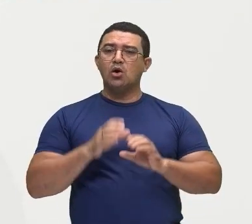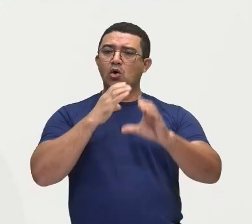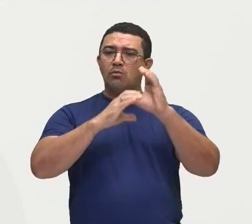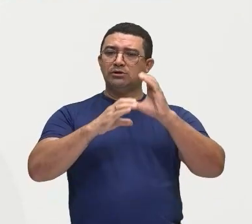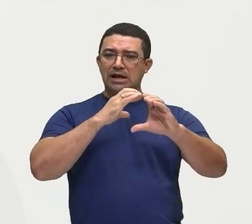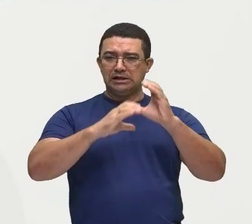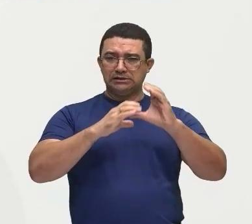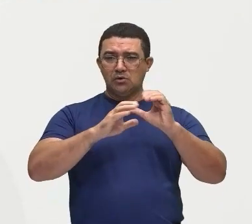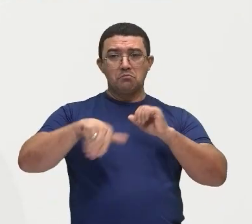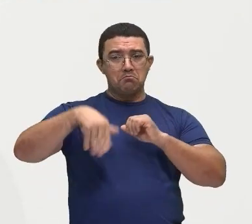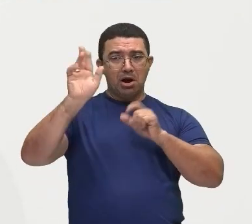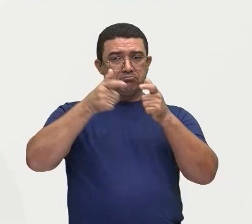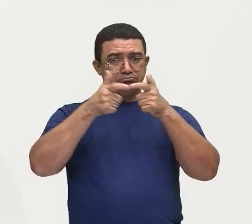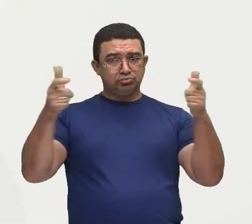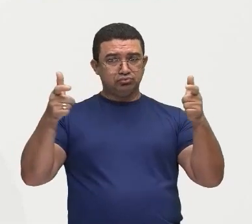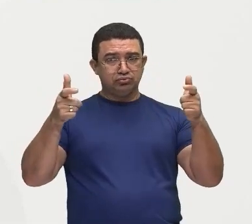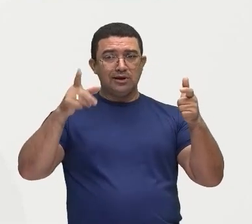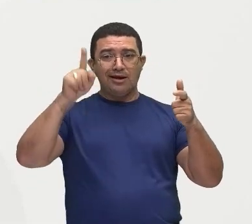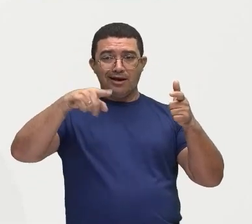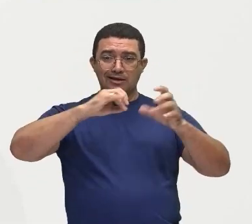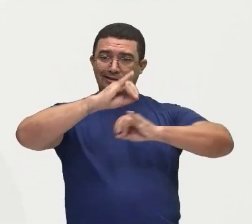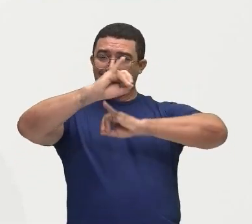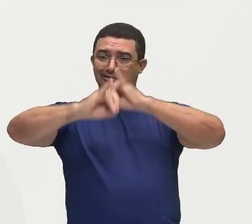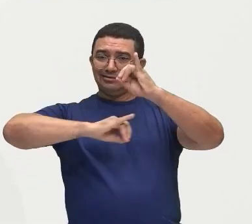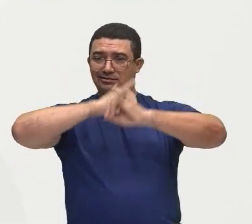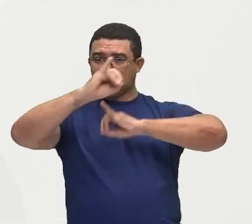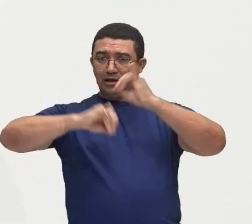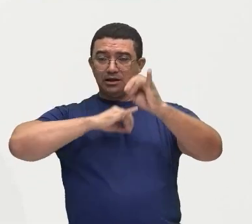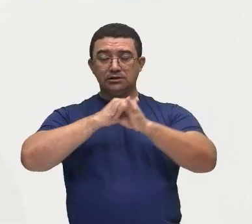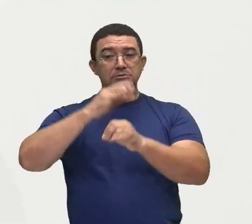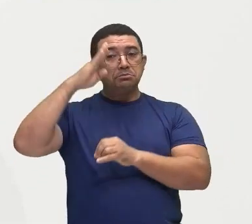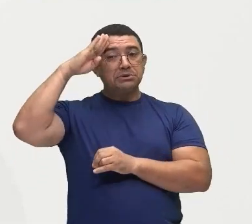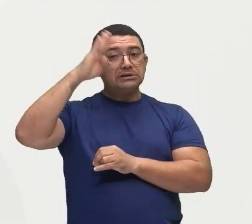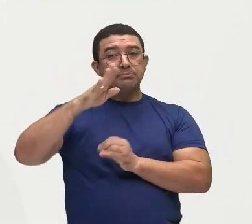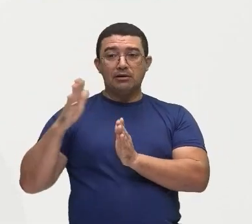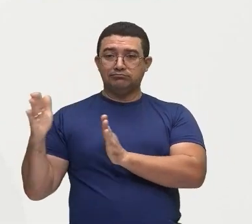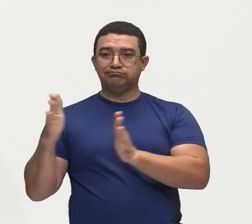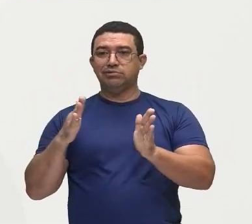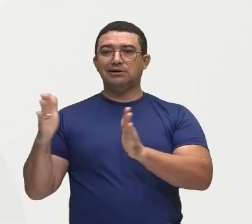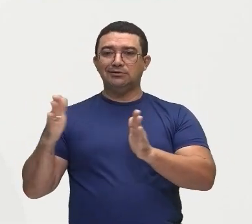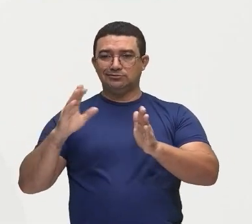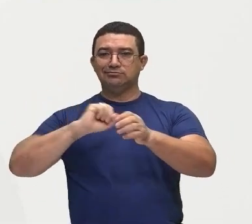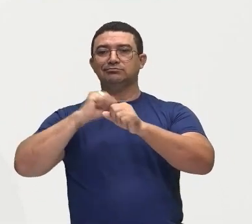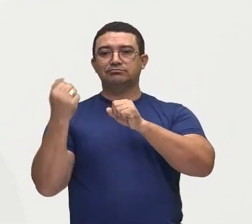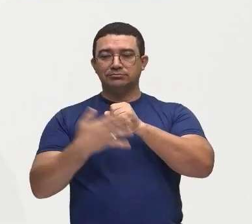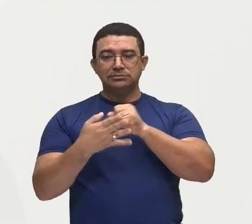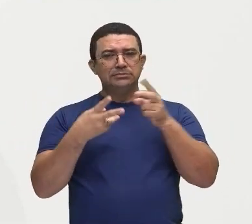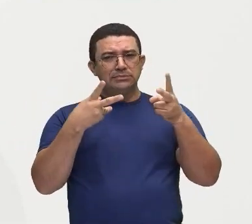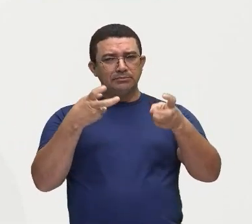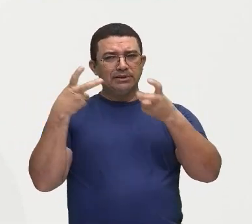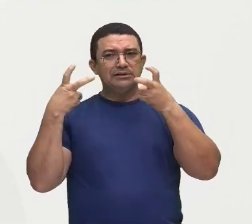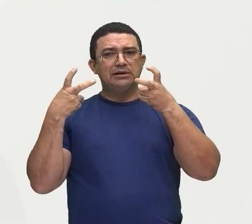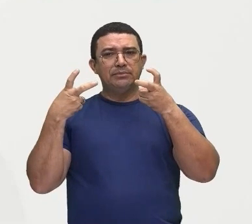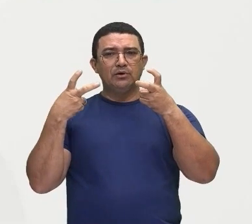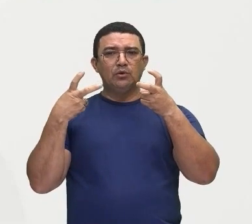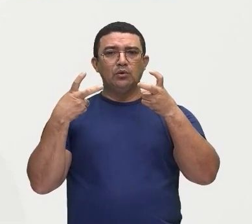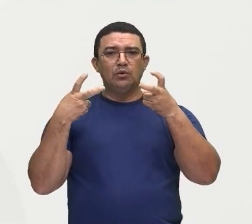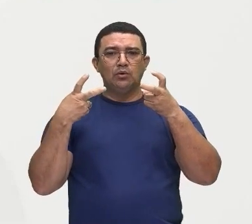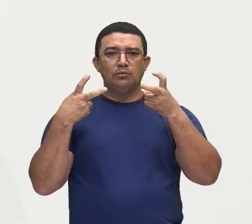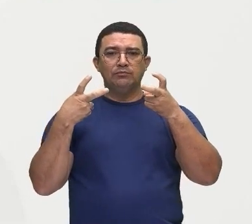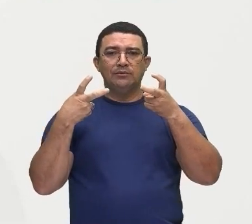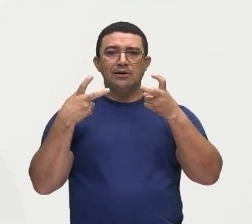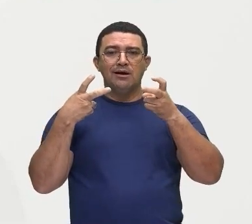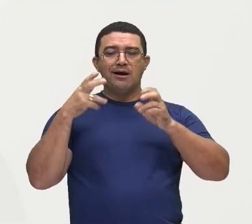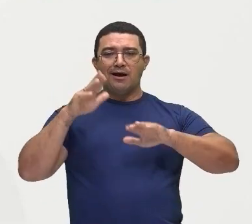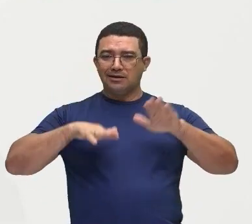a internet, principalmente agora nesse período da pandemia, né? A gente observou essa questão, apesar de